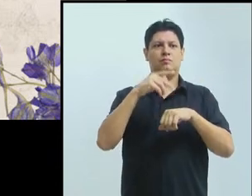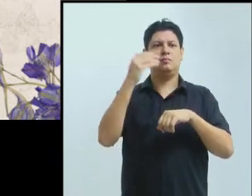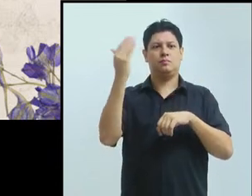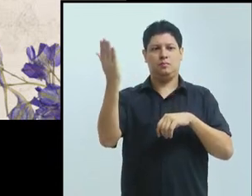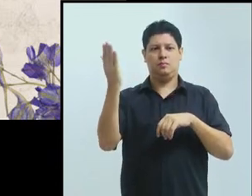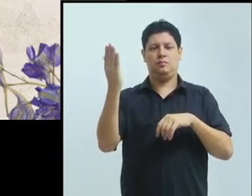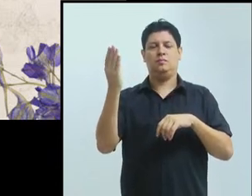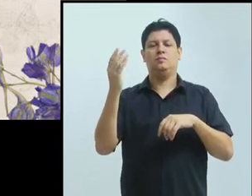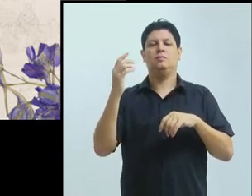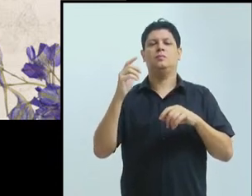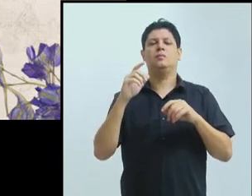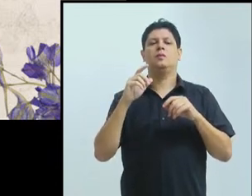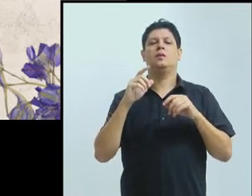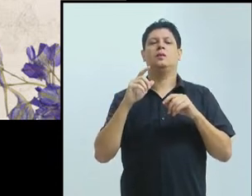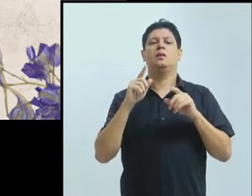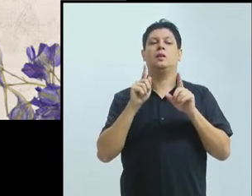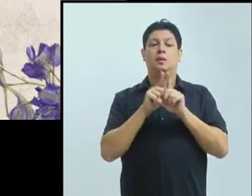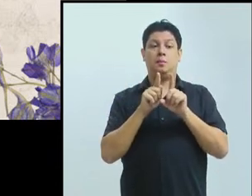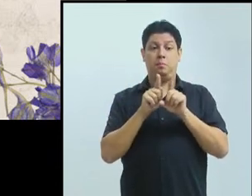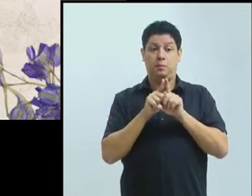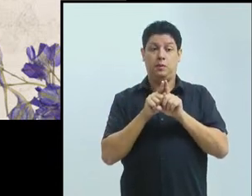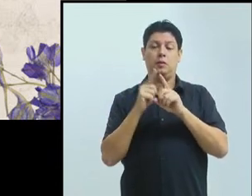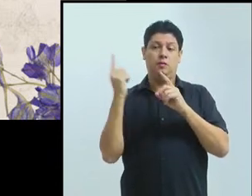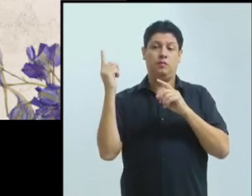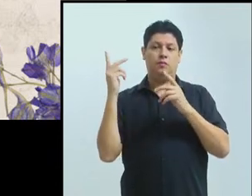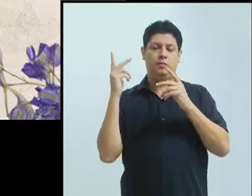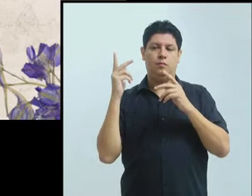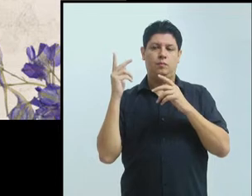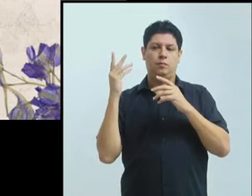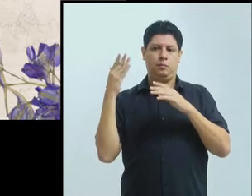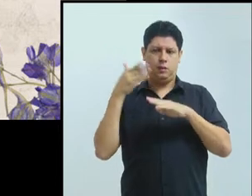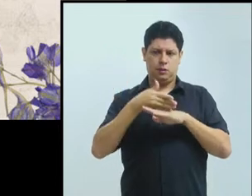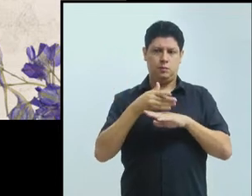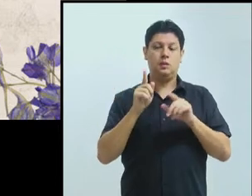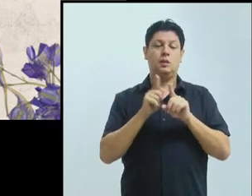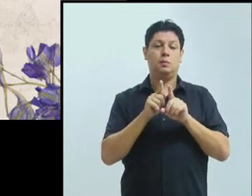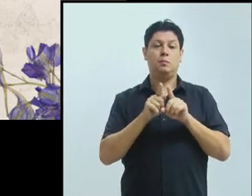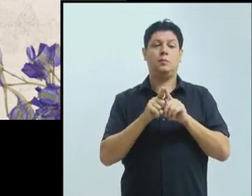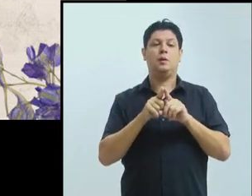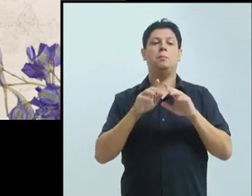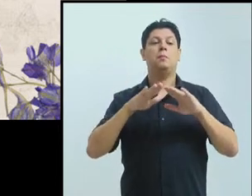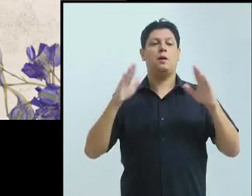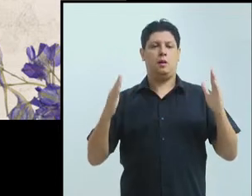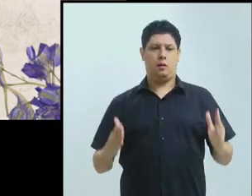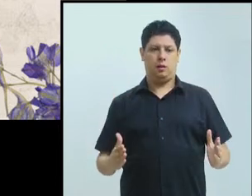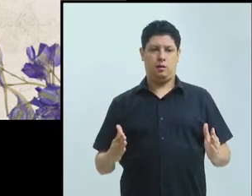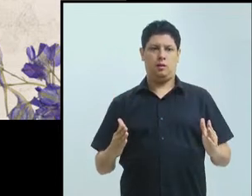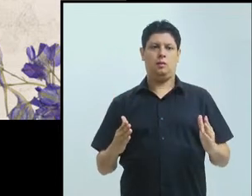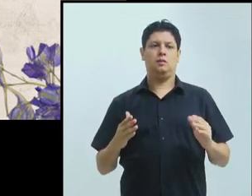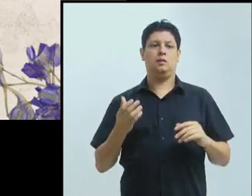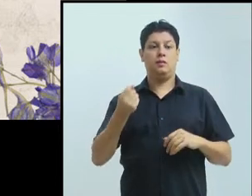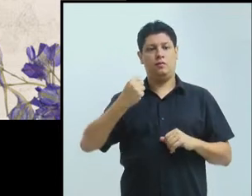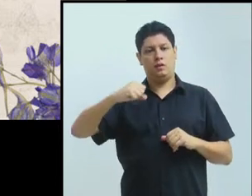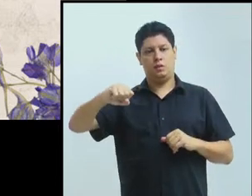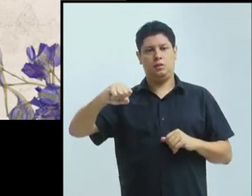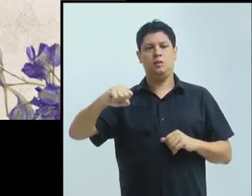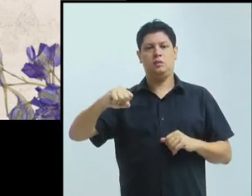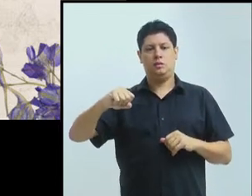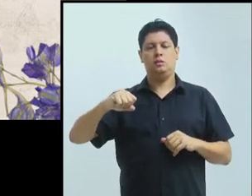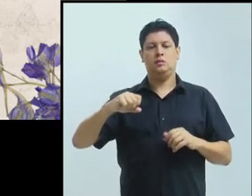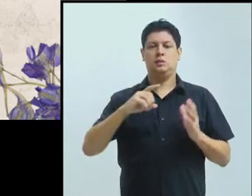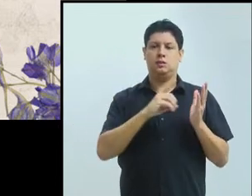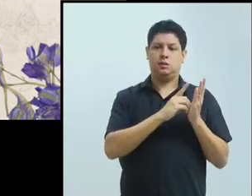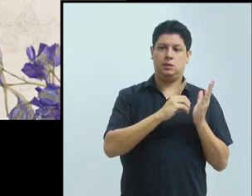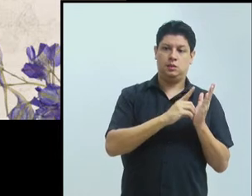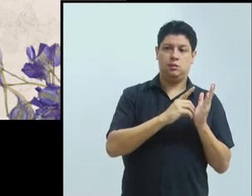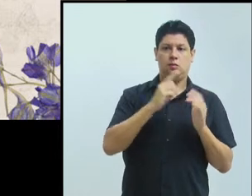defesas de tese. Então, é muito importante que isso aconteça. Hoje em dia, infelizmente, por conta